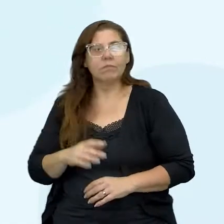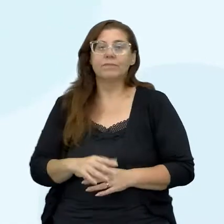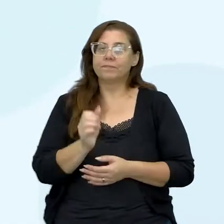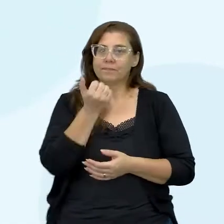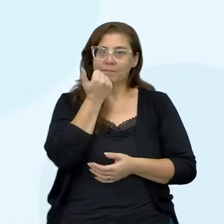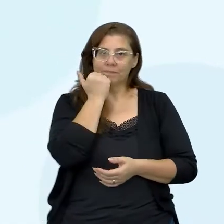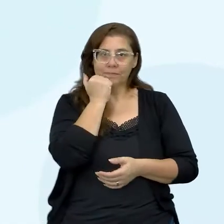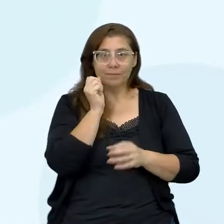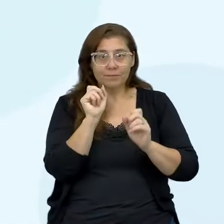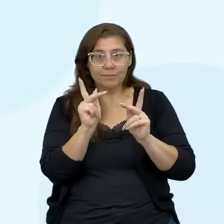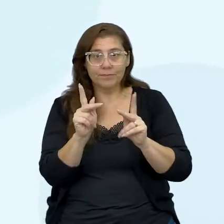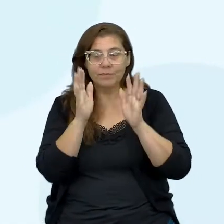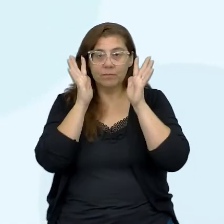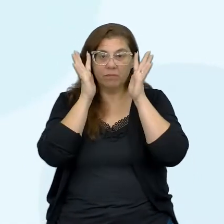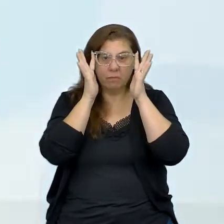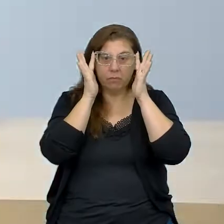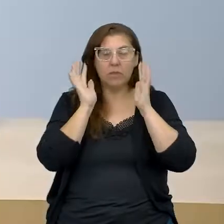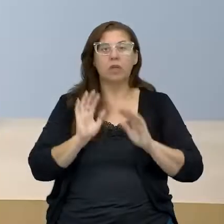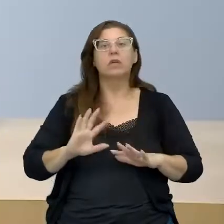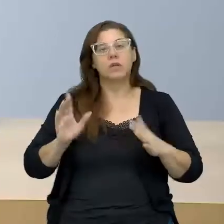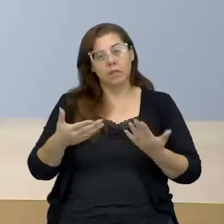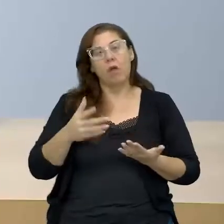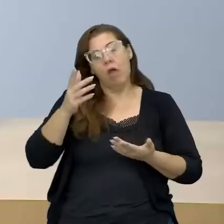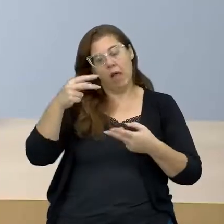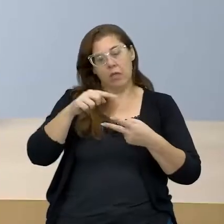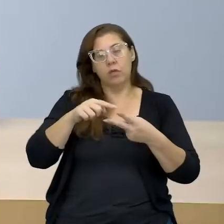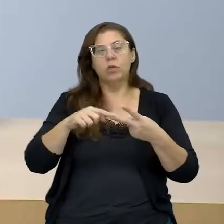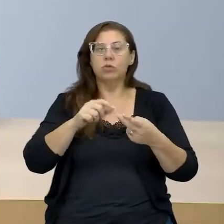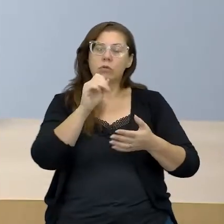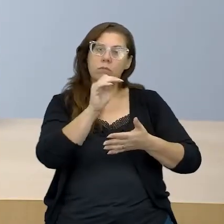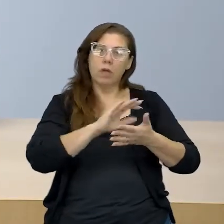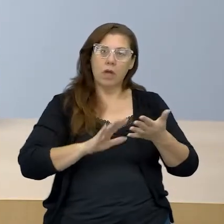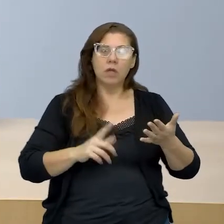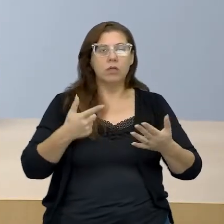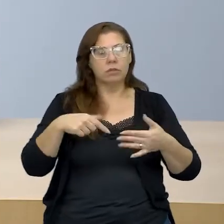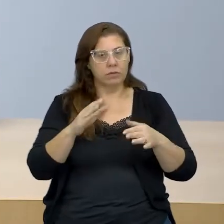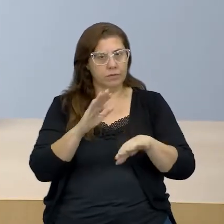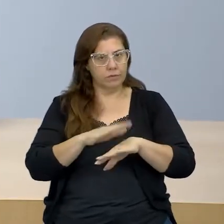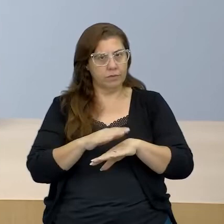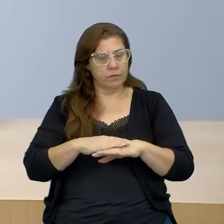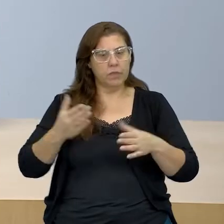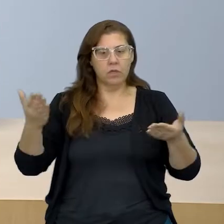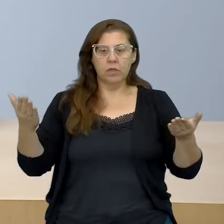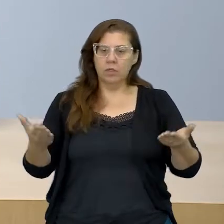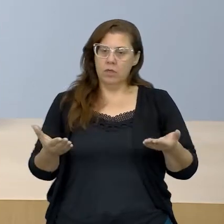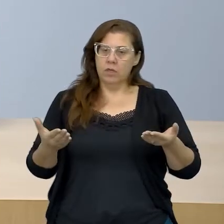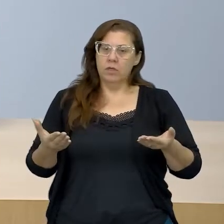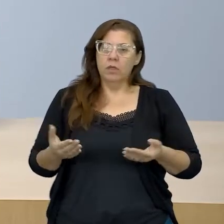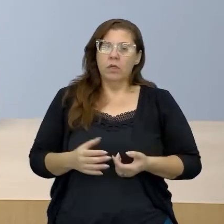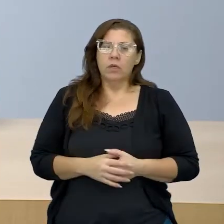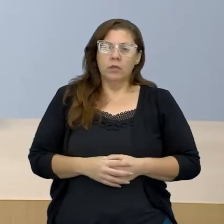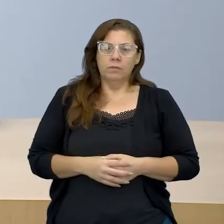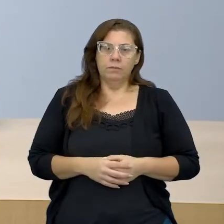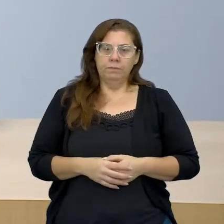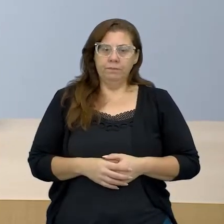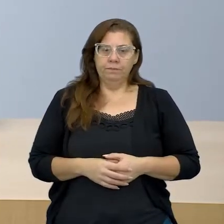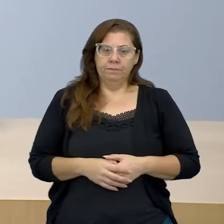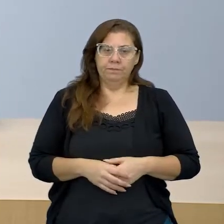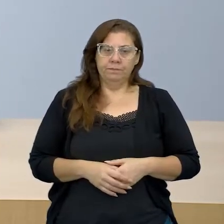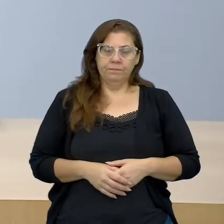científica, tá certo? Fundamentalmente são essas as duas habilidades que a gente vai mobilizar agora na nossa aula de hoje